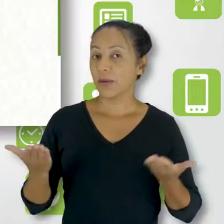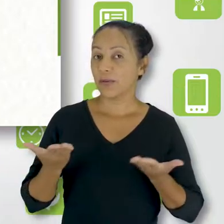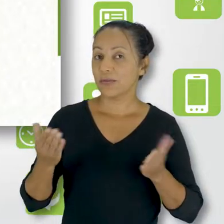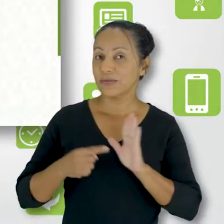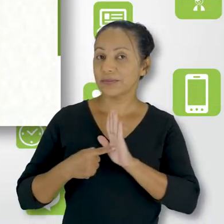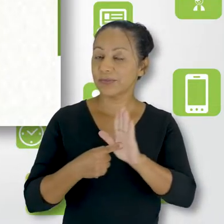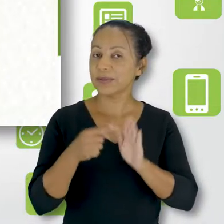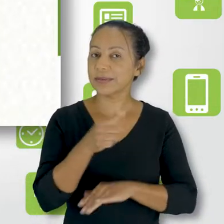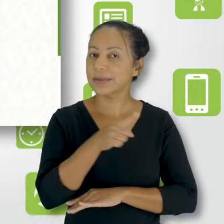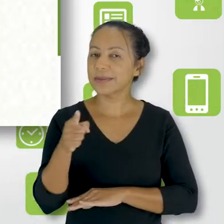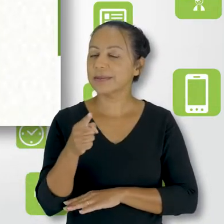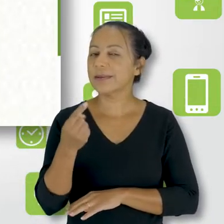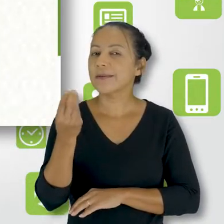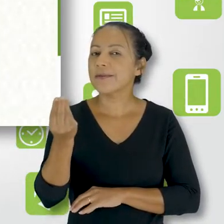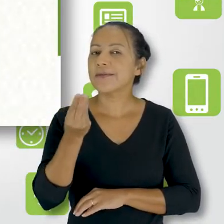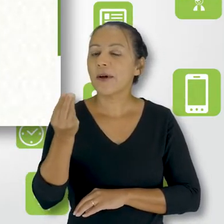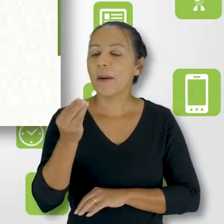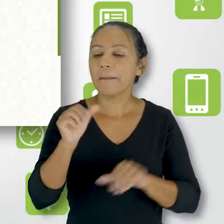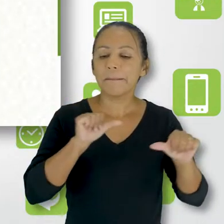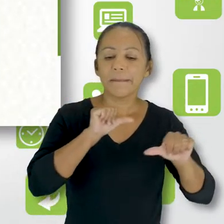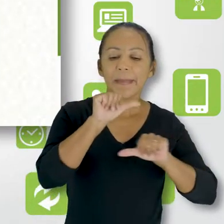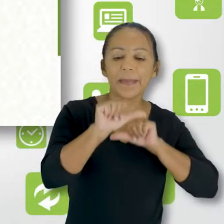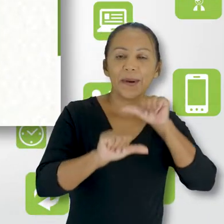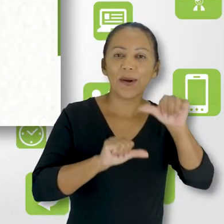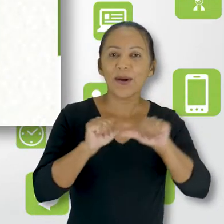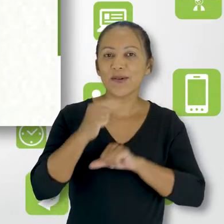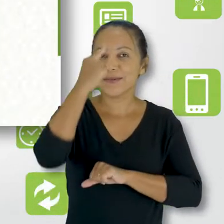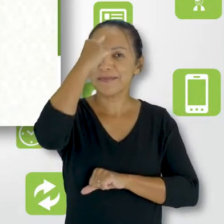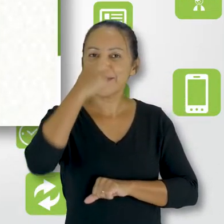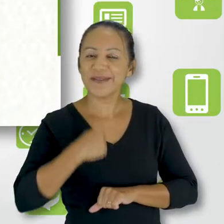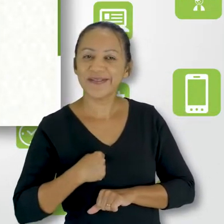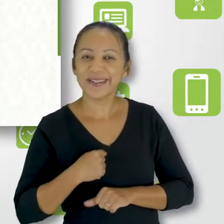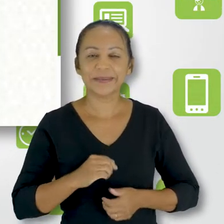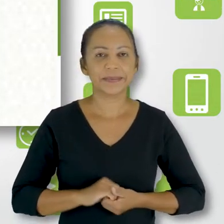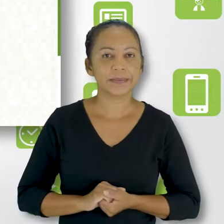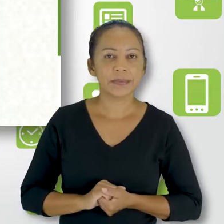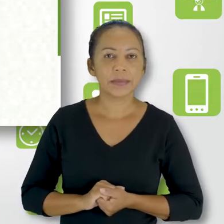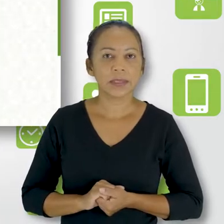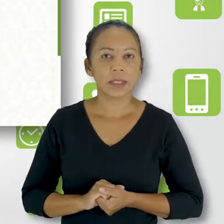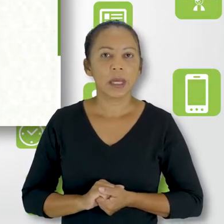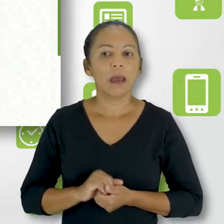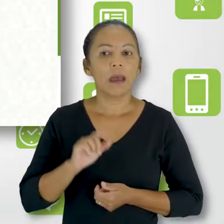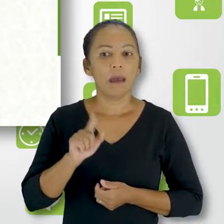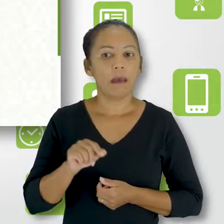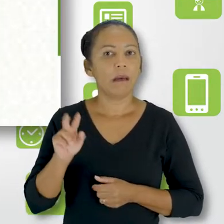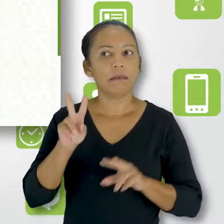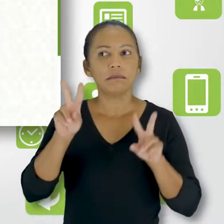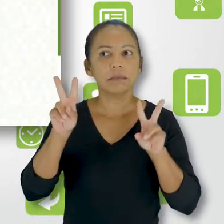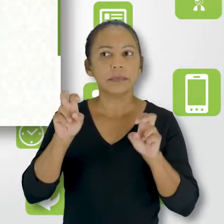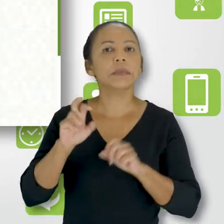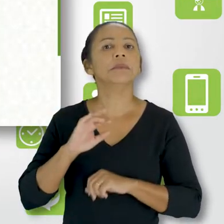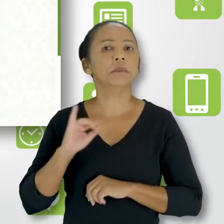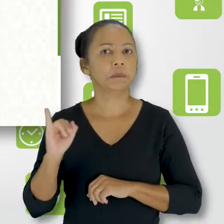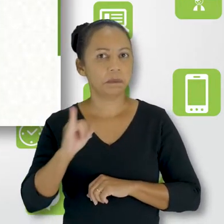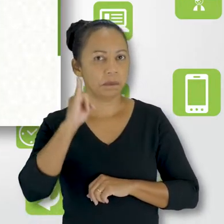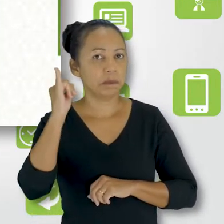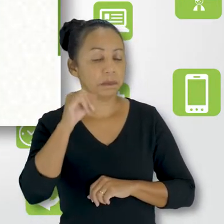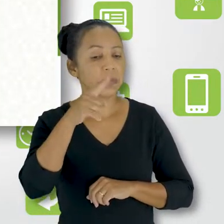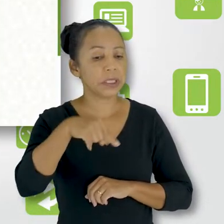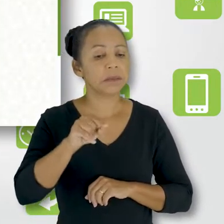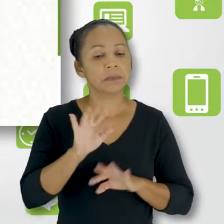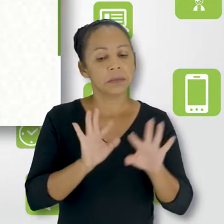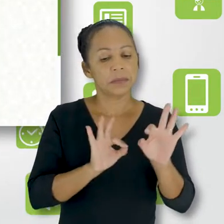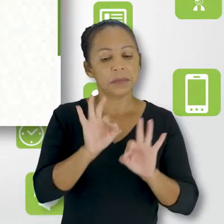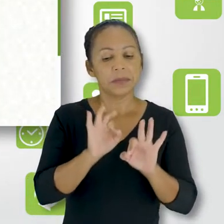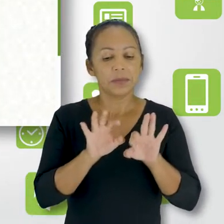Hoje eu quero mostrar para você como você faz para modificar o seu perfil, algo que é muito relevante quando você está fazendo